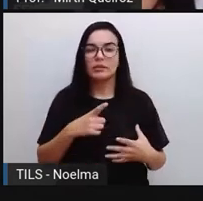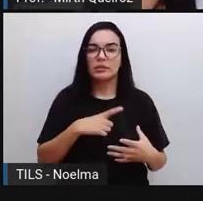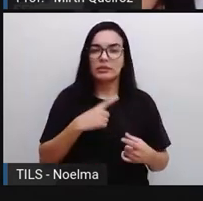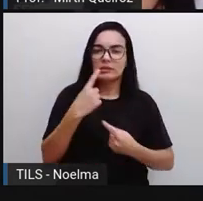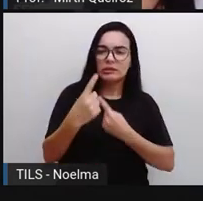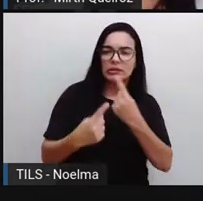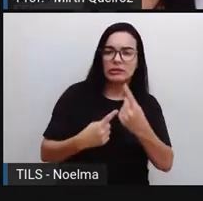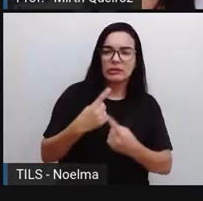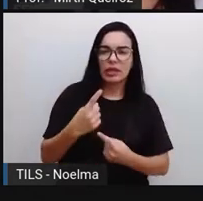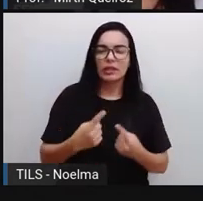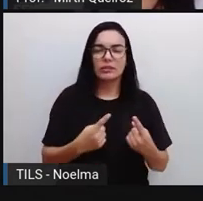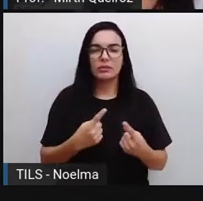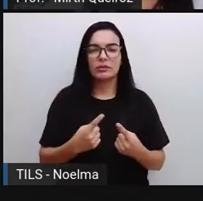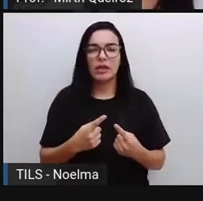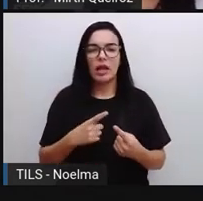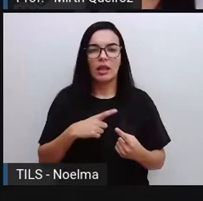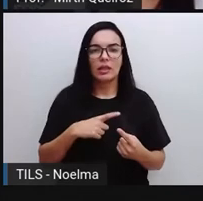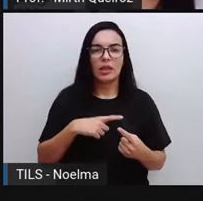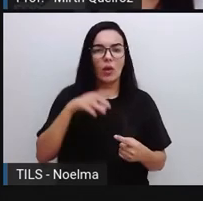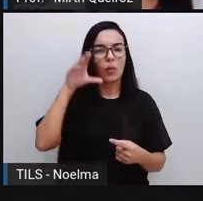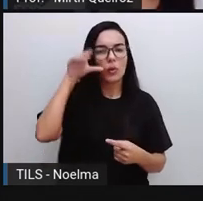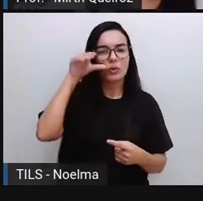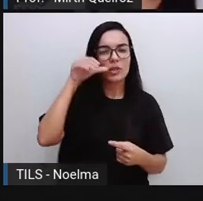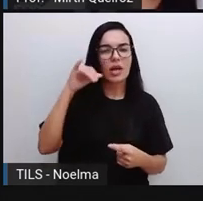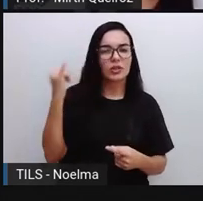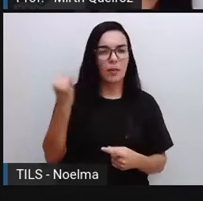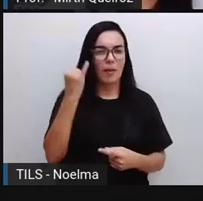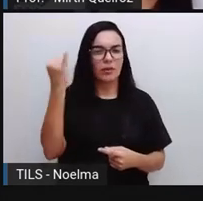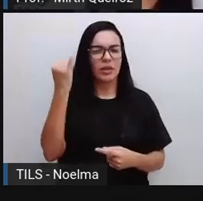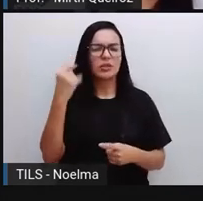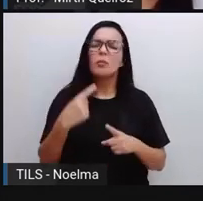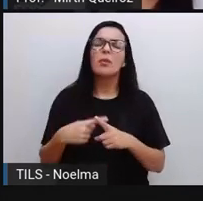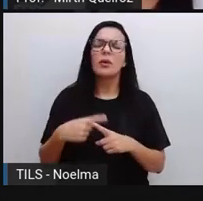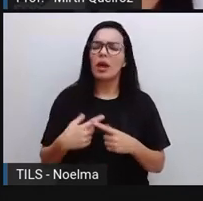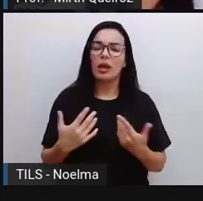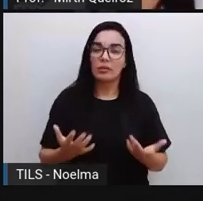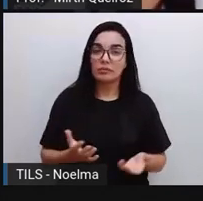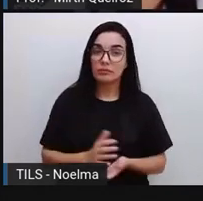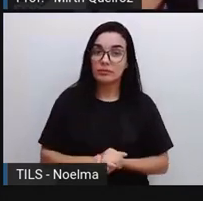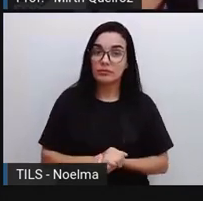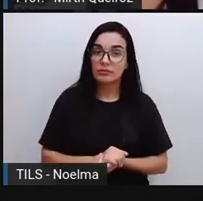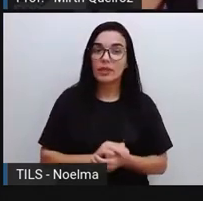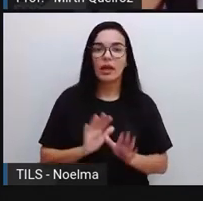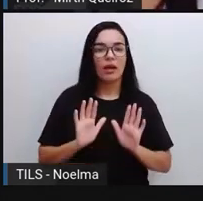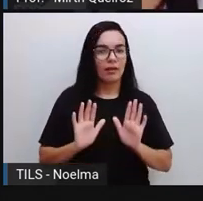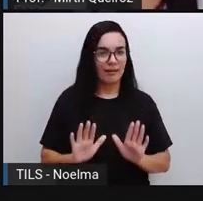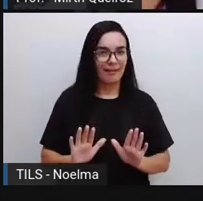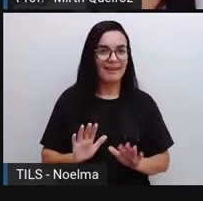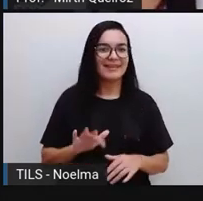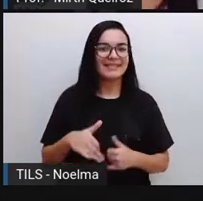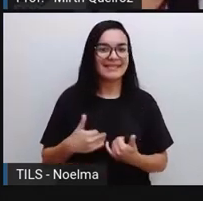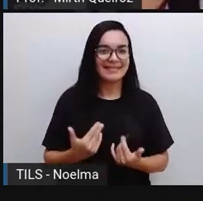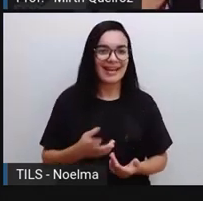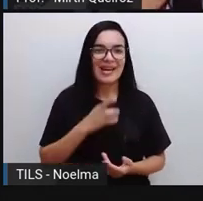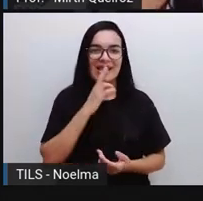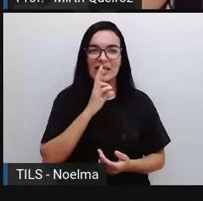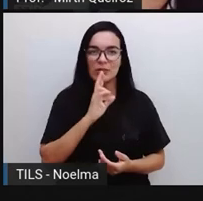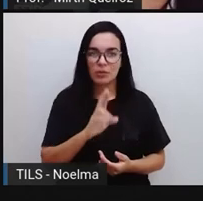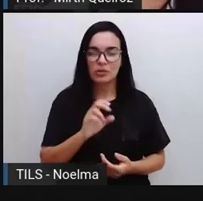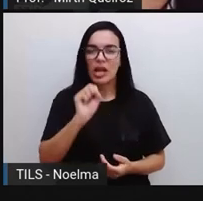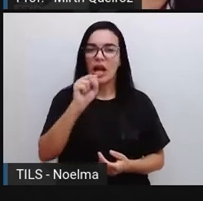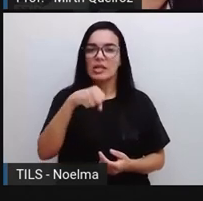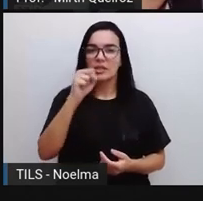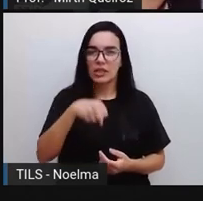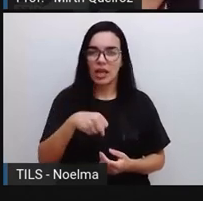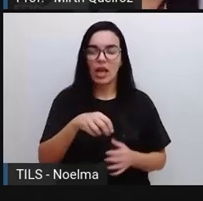explicar esses assuntos e curiosidades, eles são importantes? Por que eles são importantes? O gênero textual que vocês acabaram de ler é um